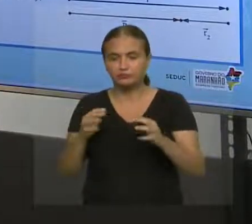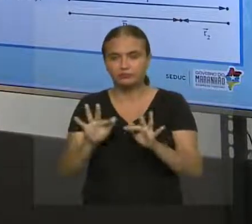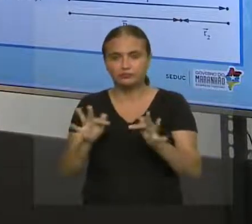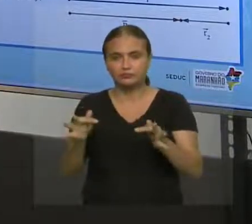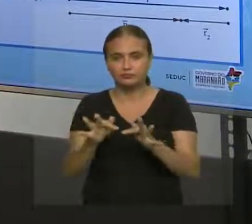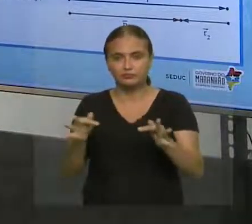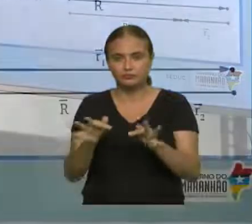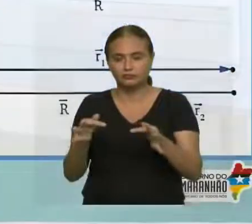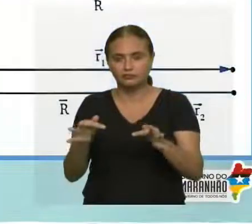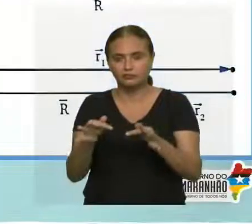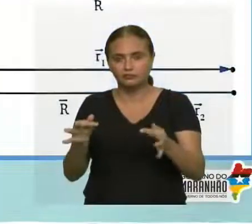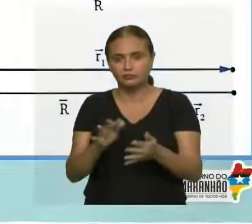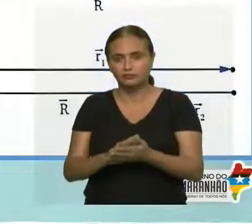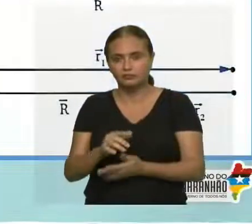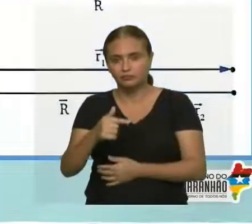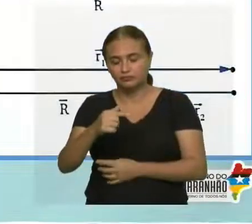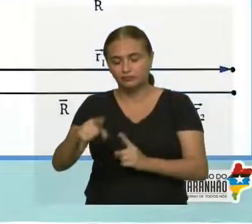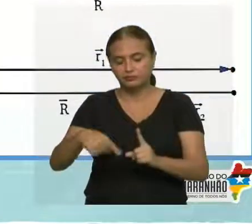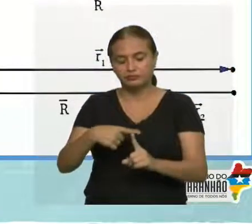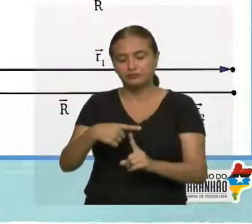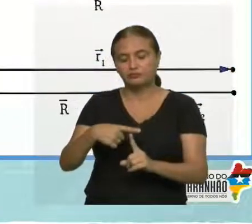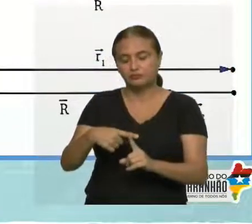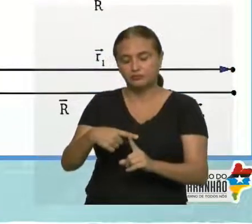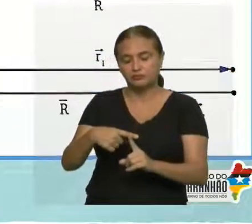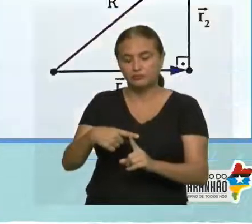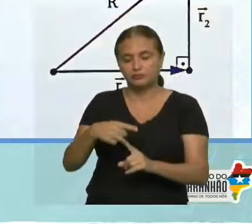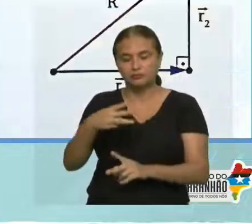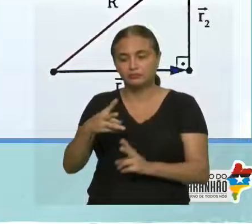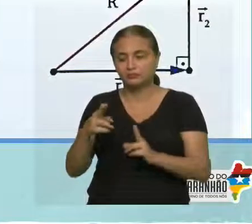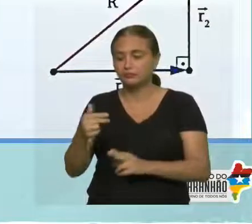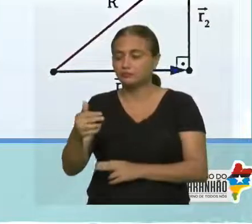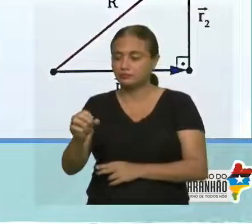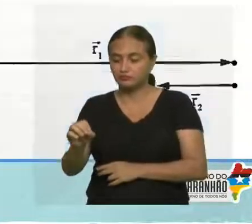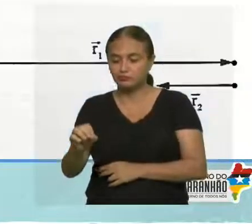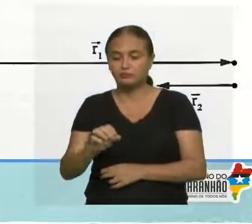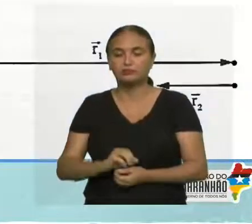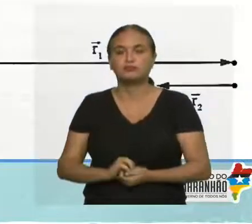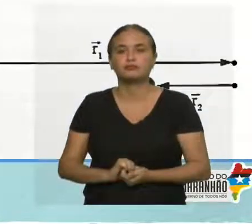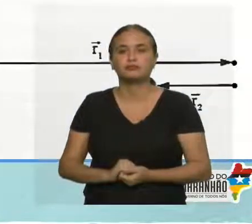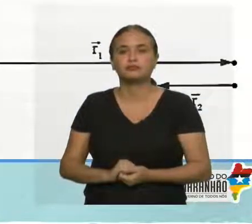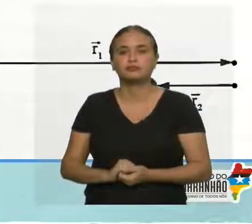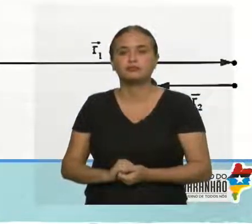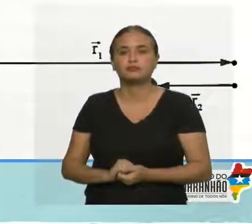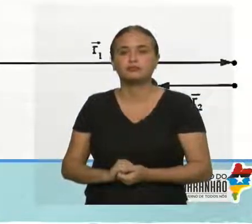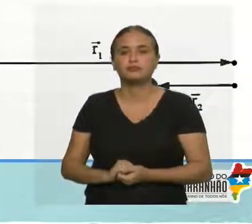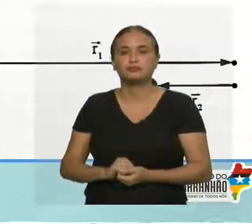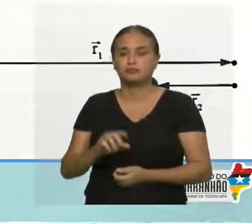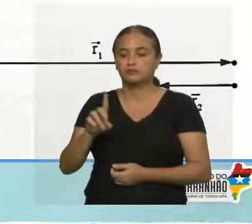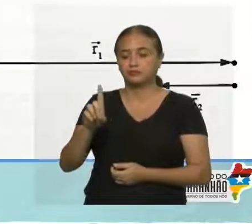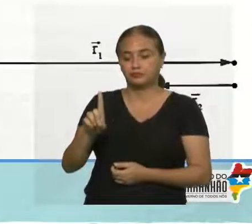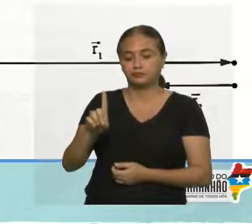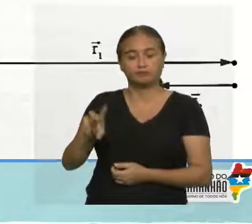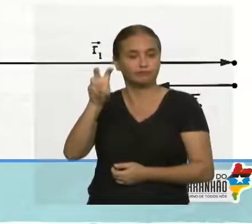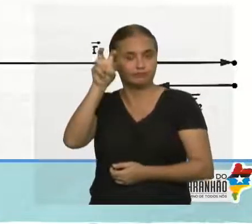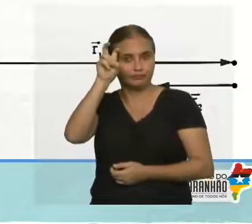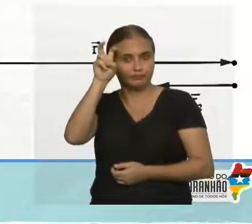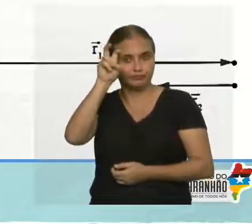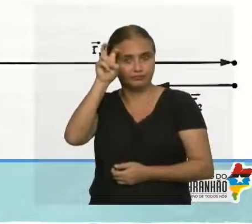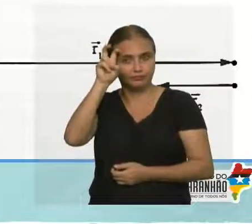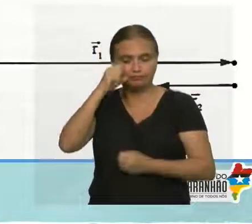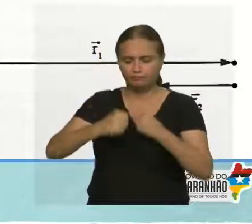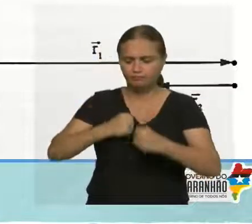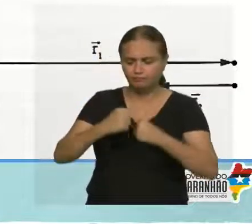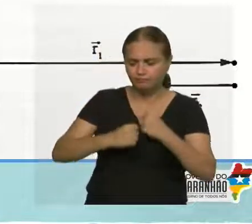A letra C aqui embaixo, 7 mais 3 dá 10. E na letra D, na quinta-feira, ela